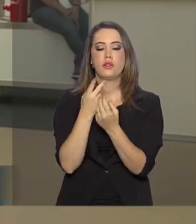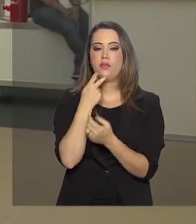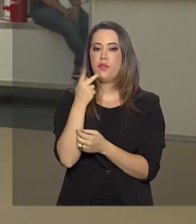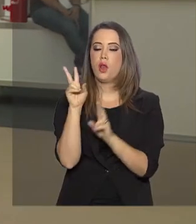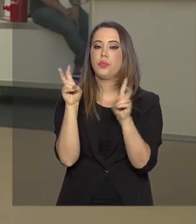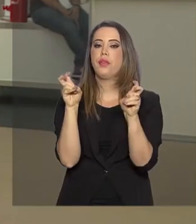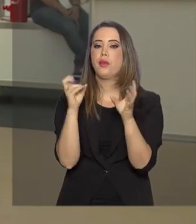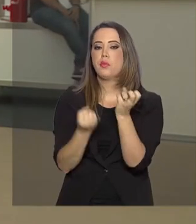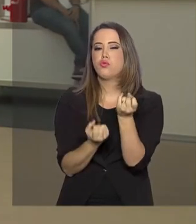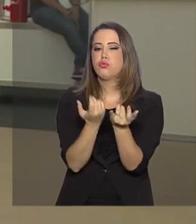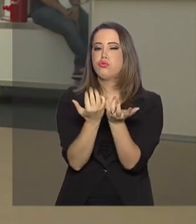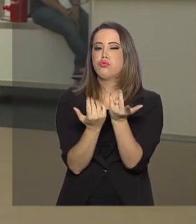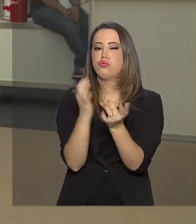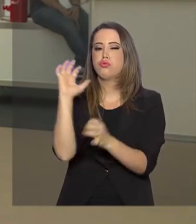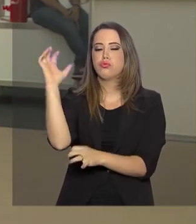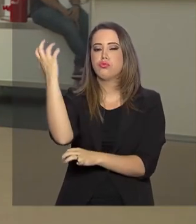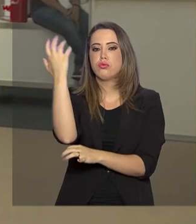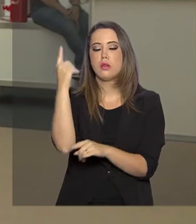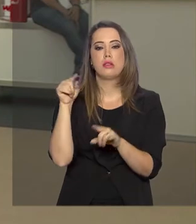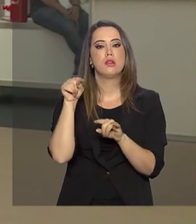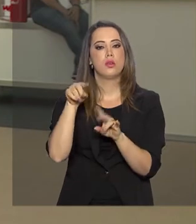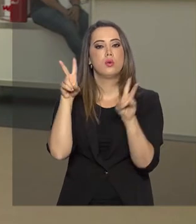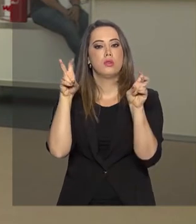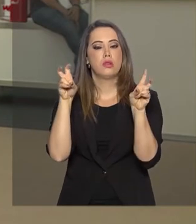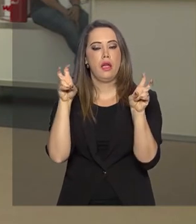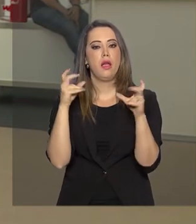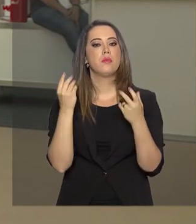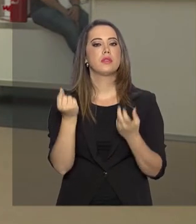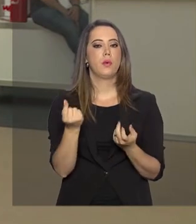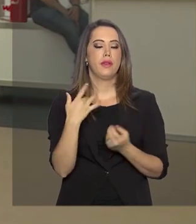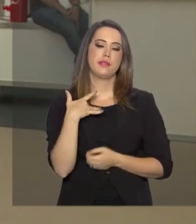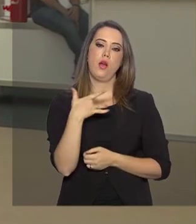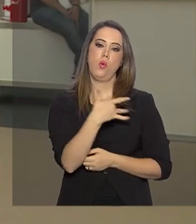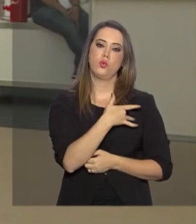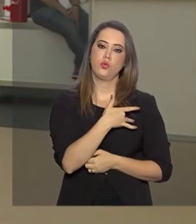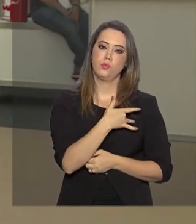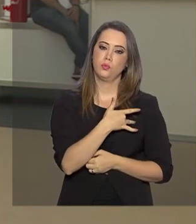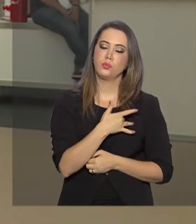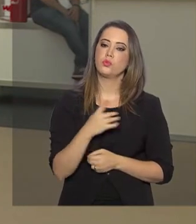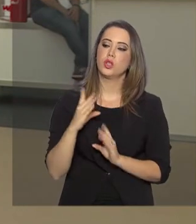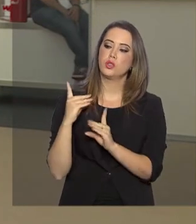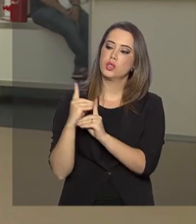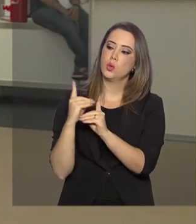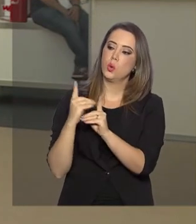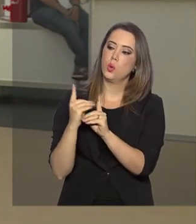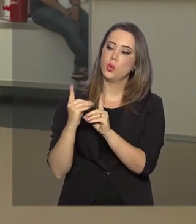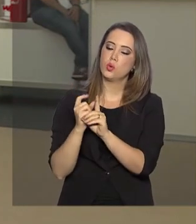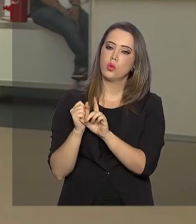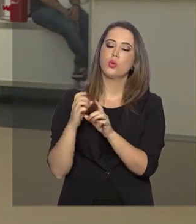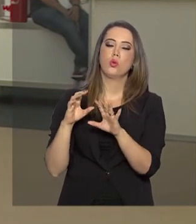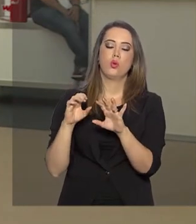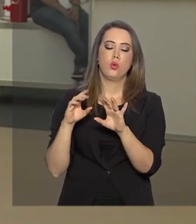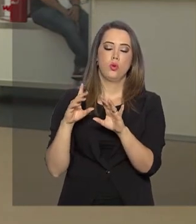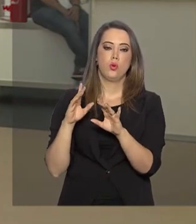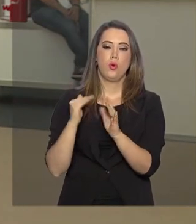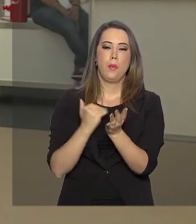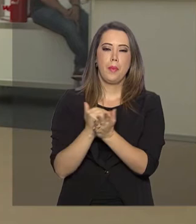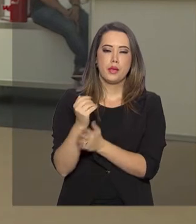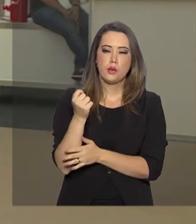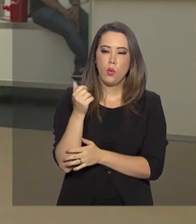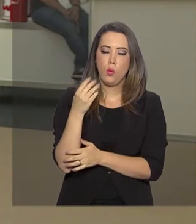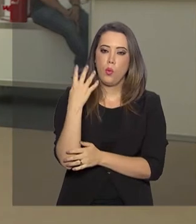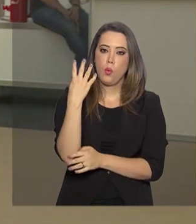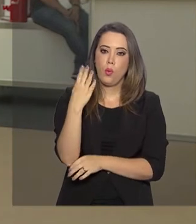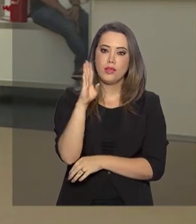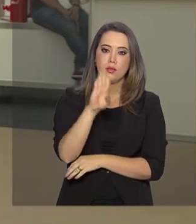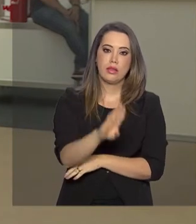florestais. E um dos debates que vão ter aqui hoje é sobre a questão da saúde. Esse encontro, essa plenária, está previsto para começar daqui a pouquinho, às